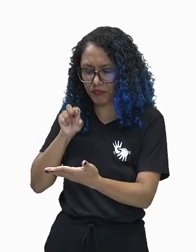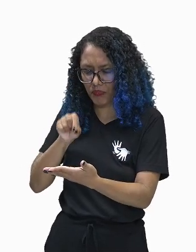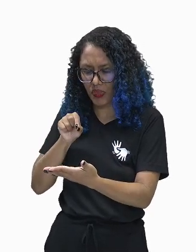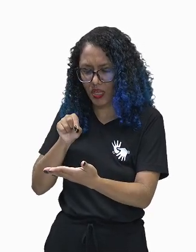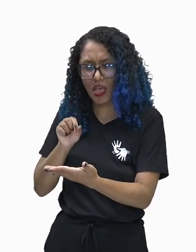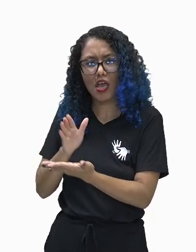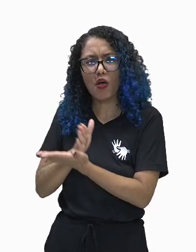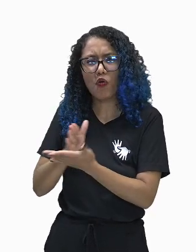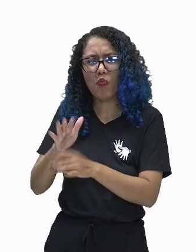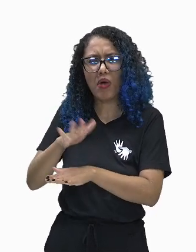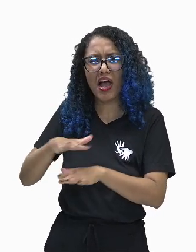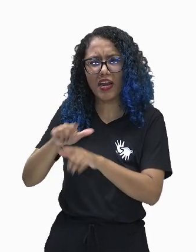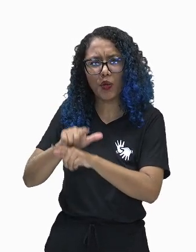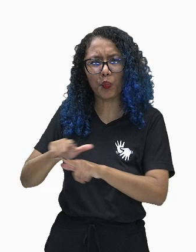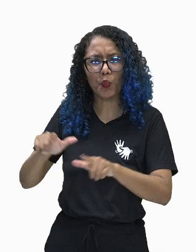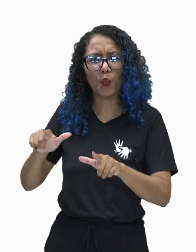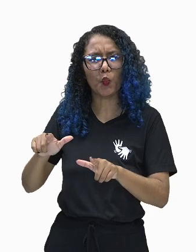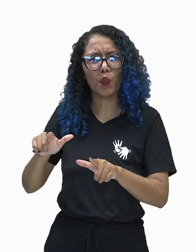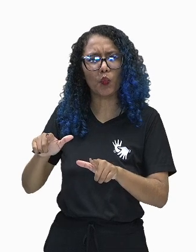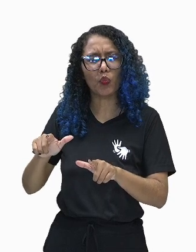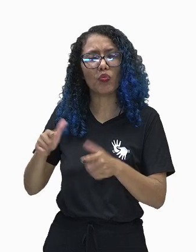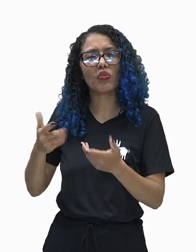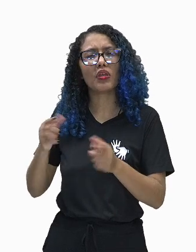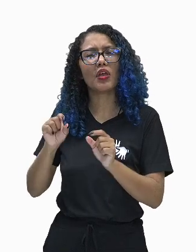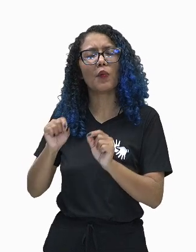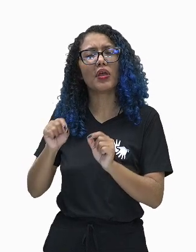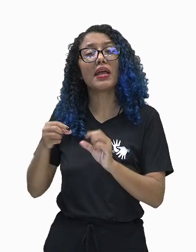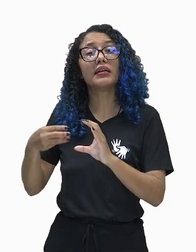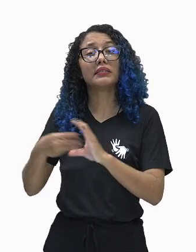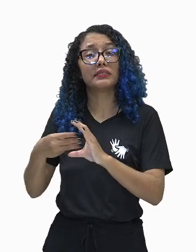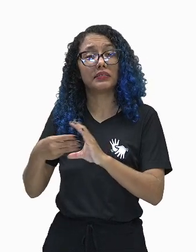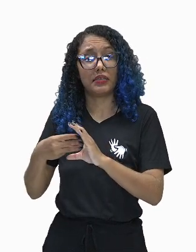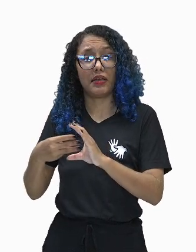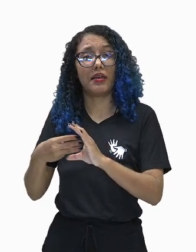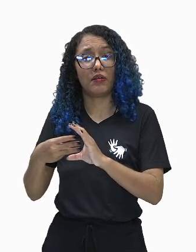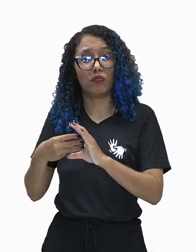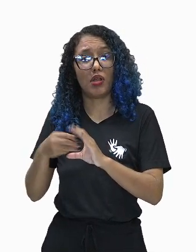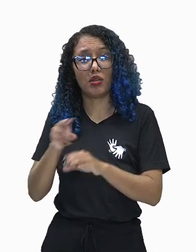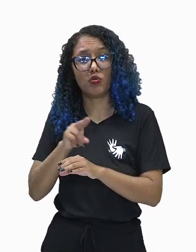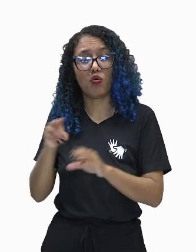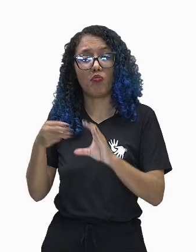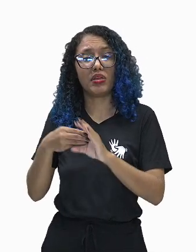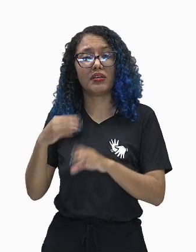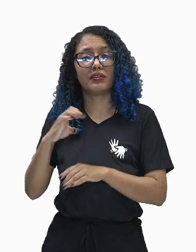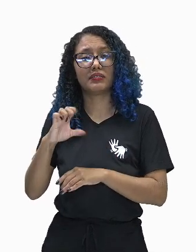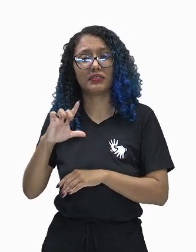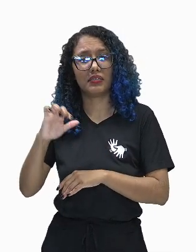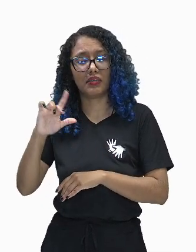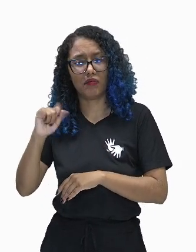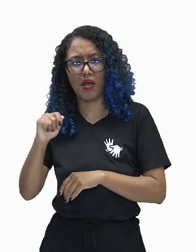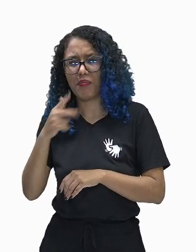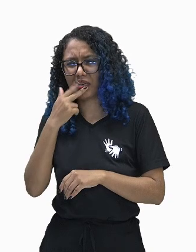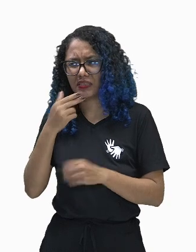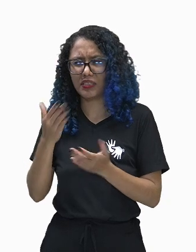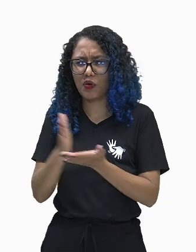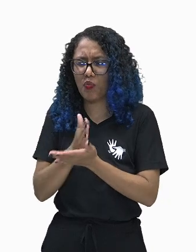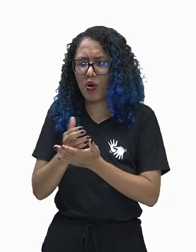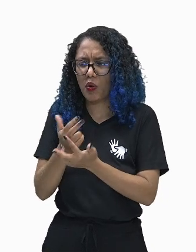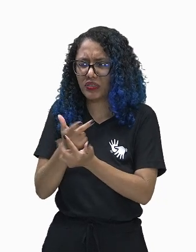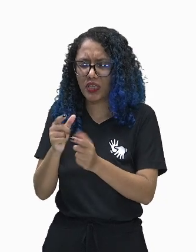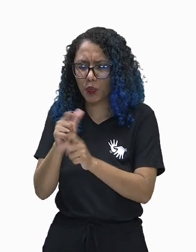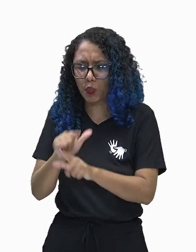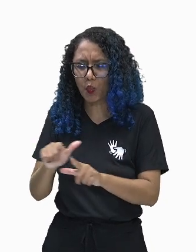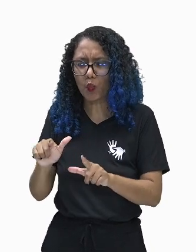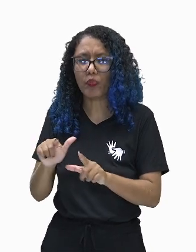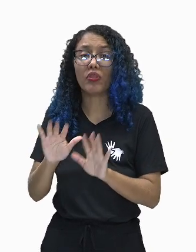vazios, que denominou célula, que lembra um recipiente vazio. E hoje nós